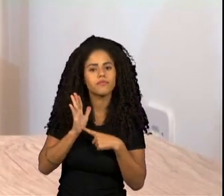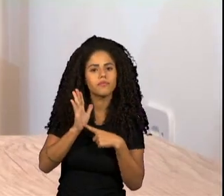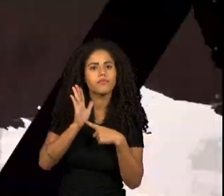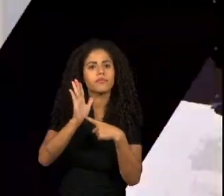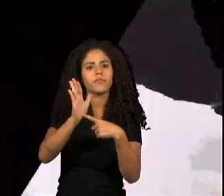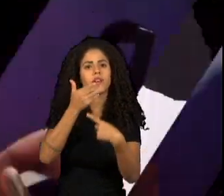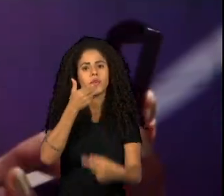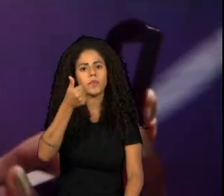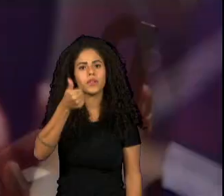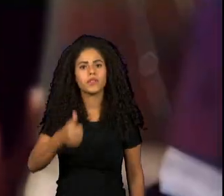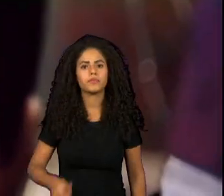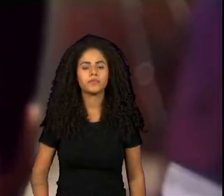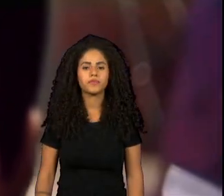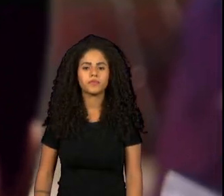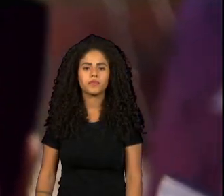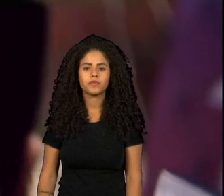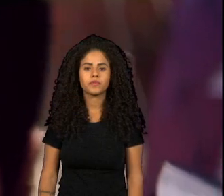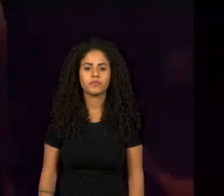pra quem vem.